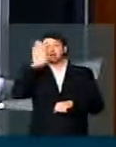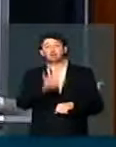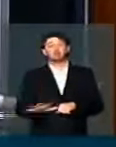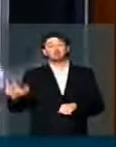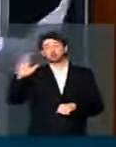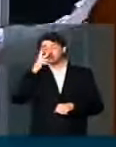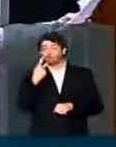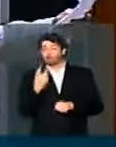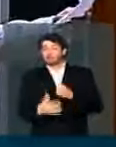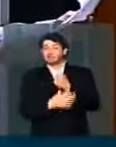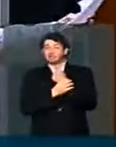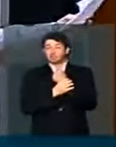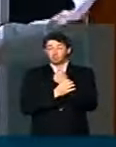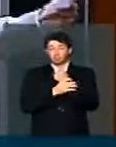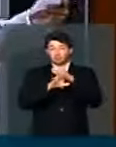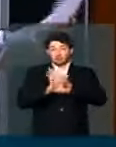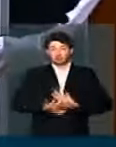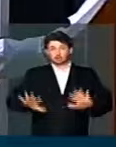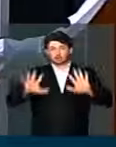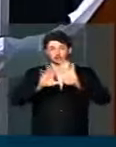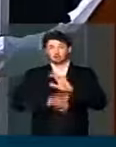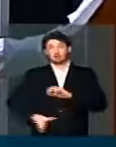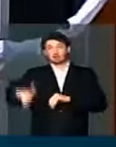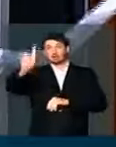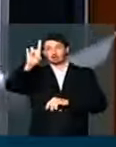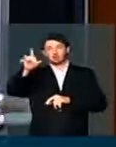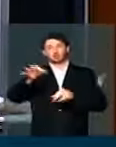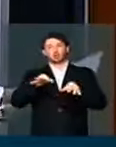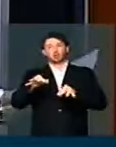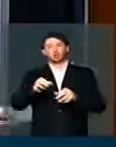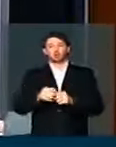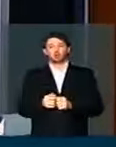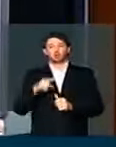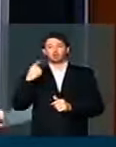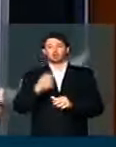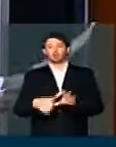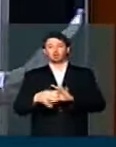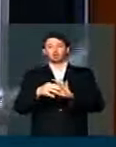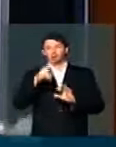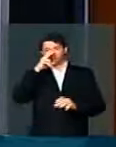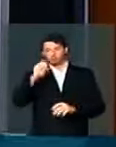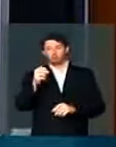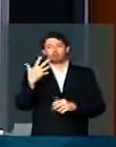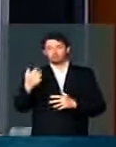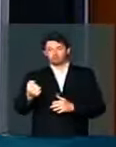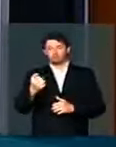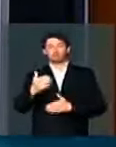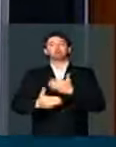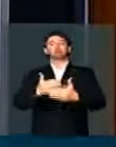Eu estou falando da segurança pública em forma geral. Deus está no controle, juntos somos fortes e nenhum passo estaremos atrás.